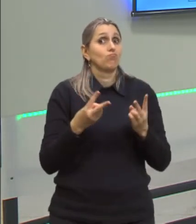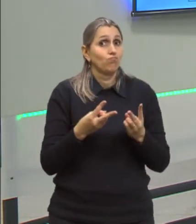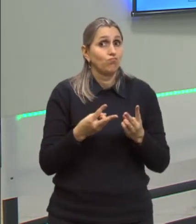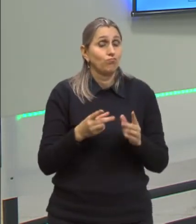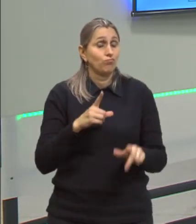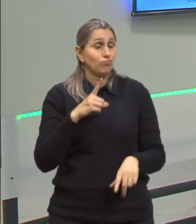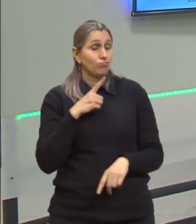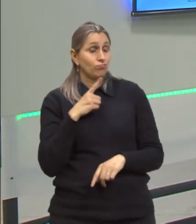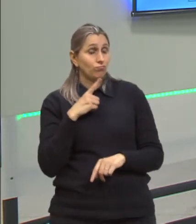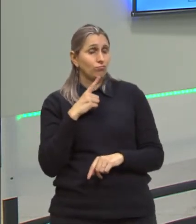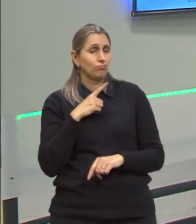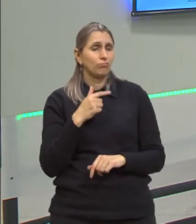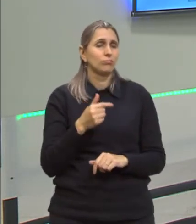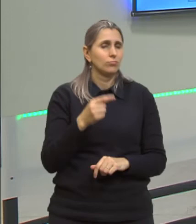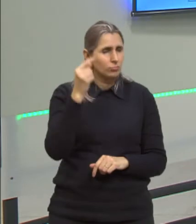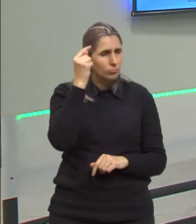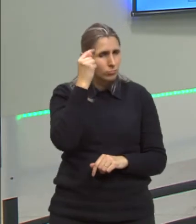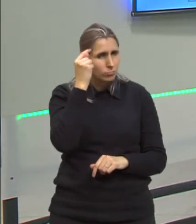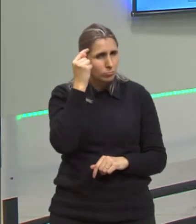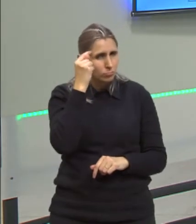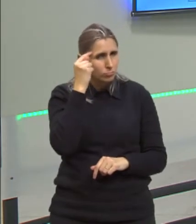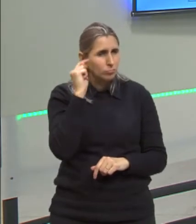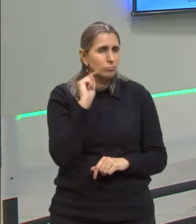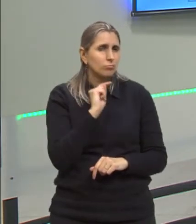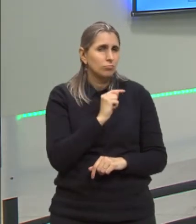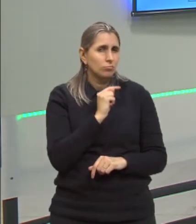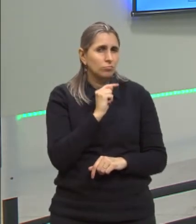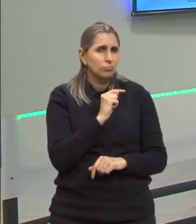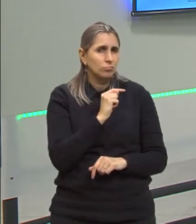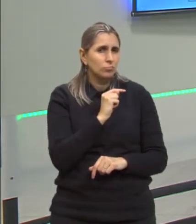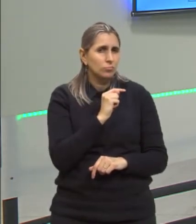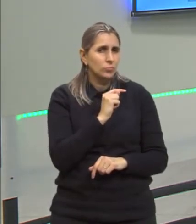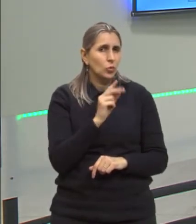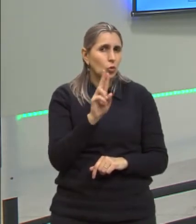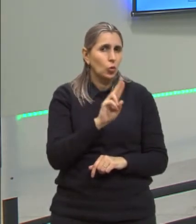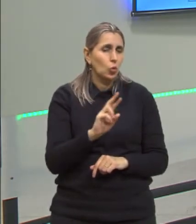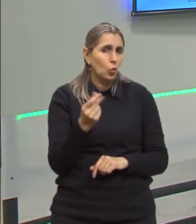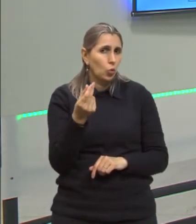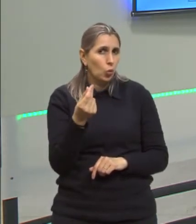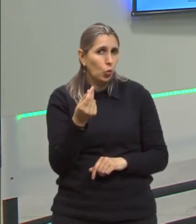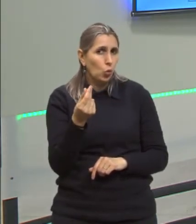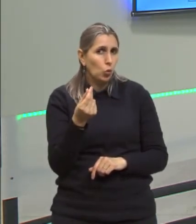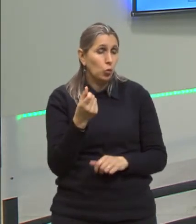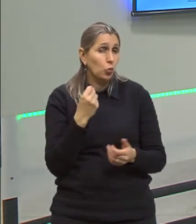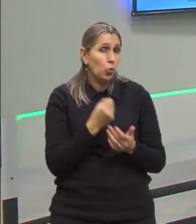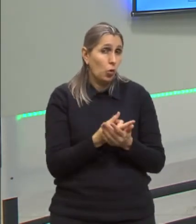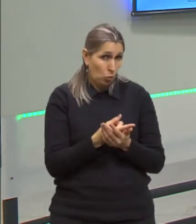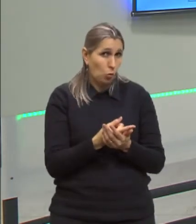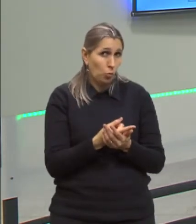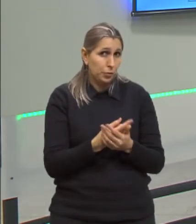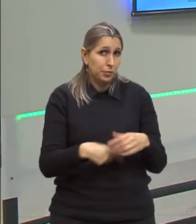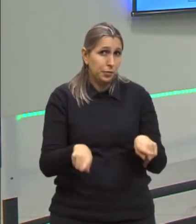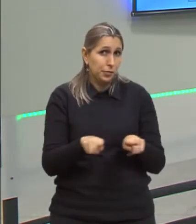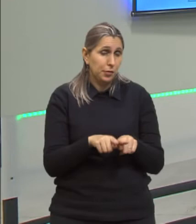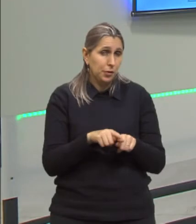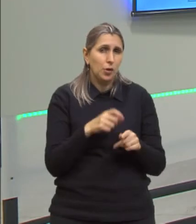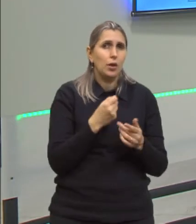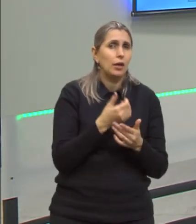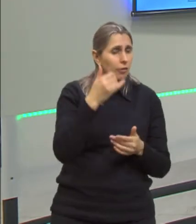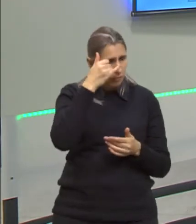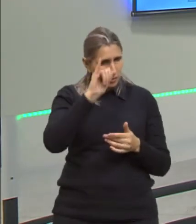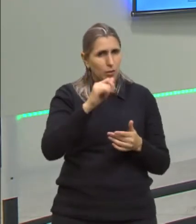Certo? nós temos que pensar no custo-benefício também de algumas compras. Evitar de comprar